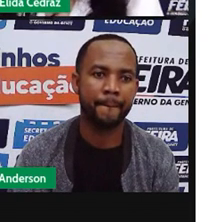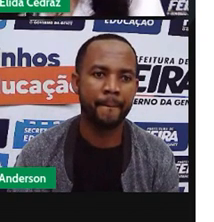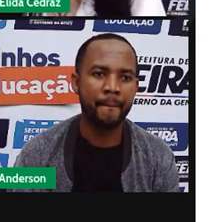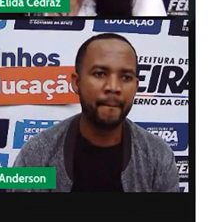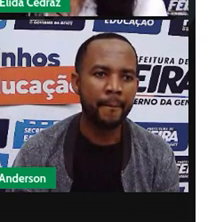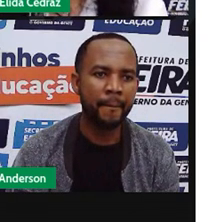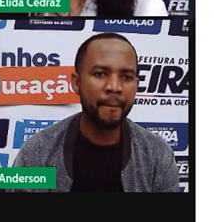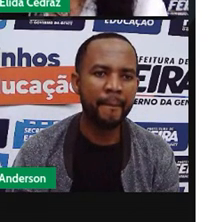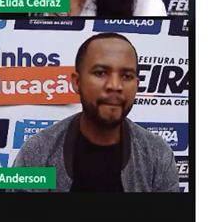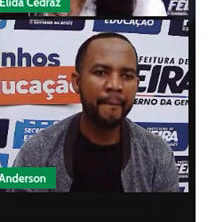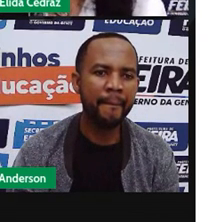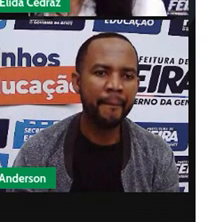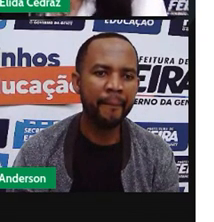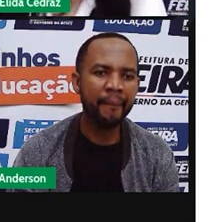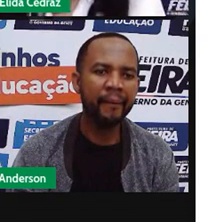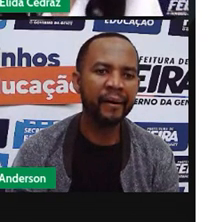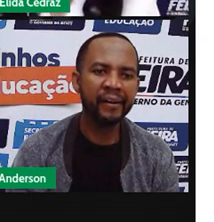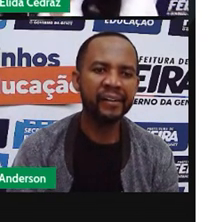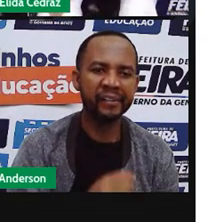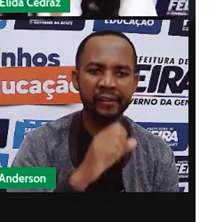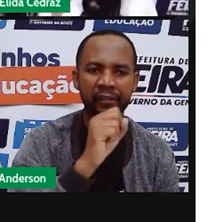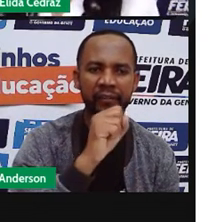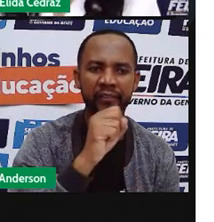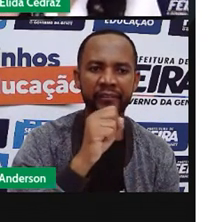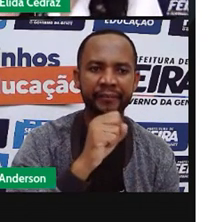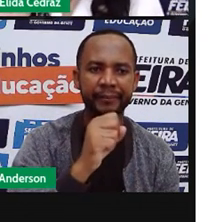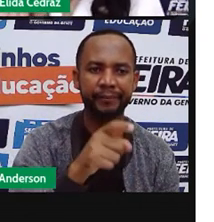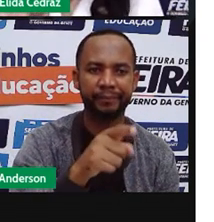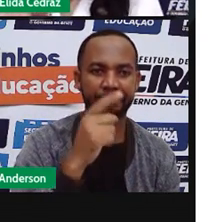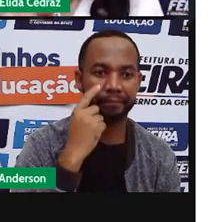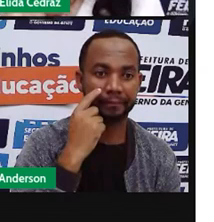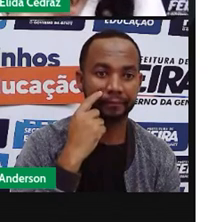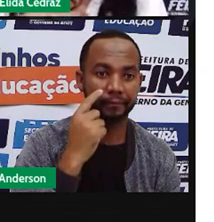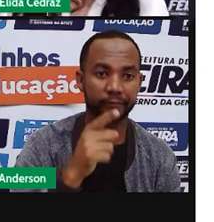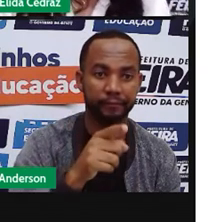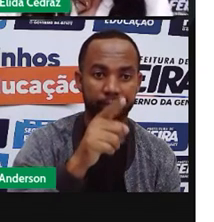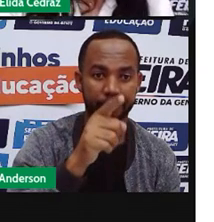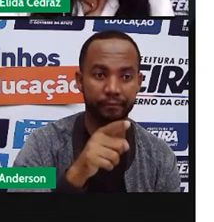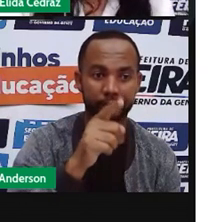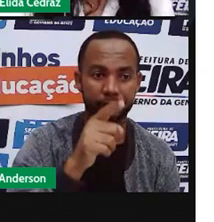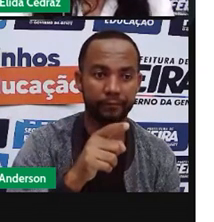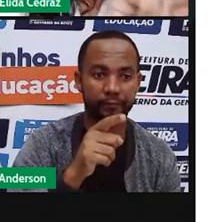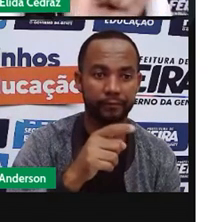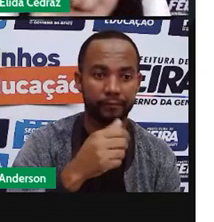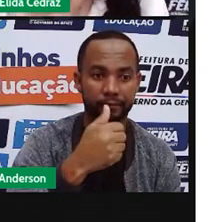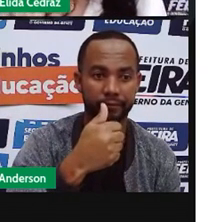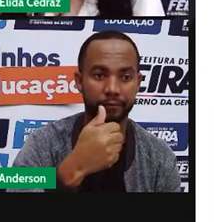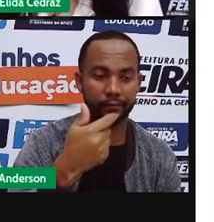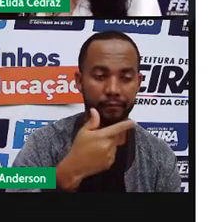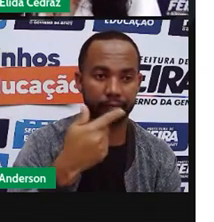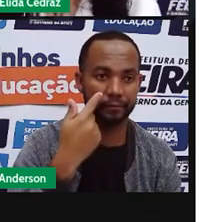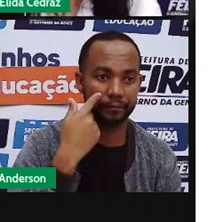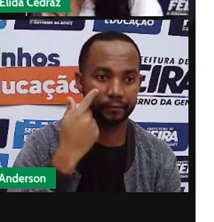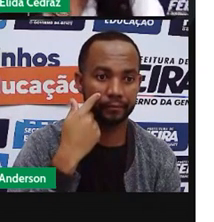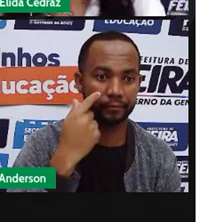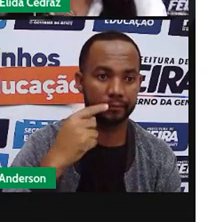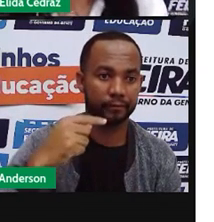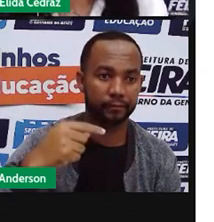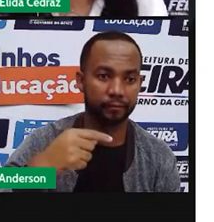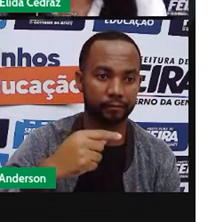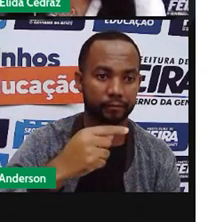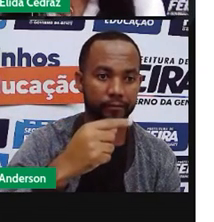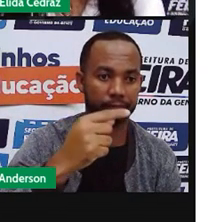aqui já está marcando oito horas de sete e trinta até oito passaram